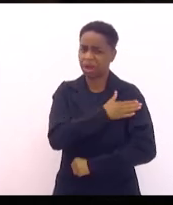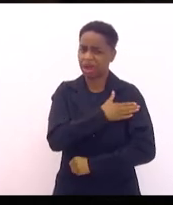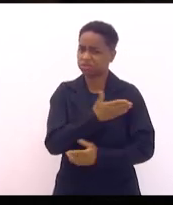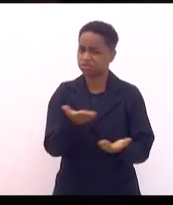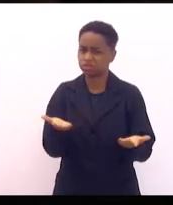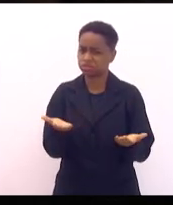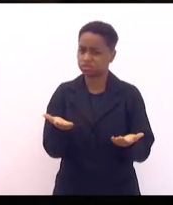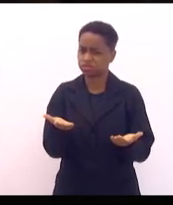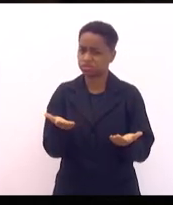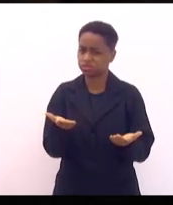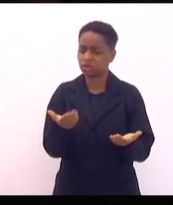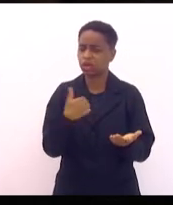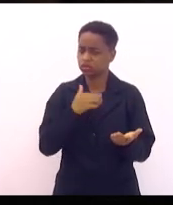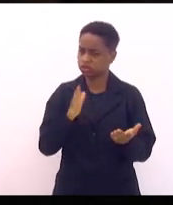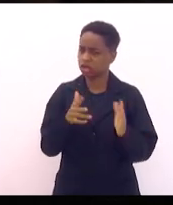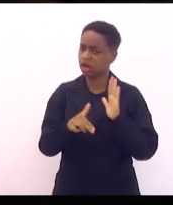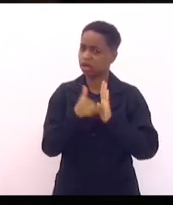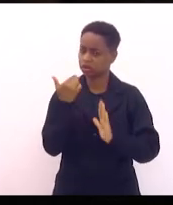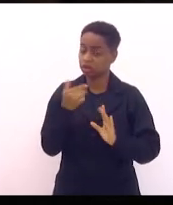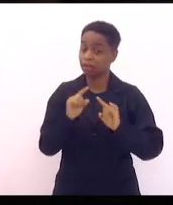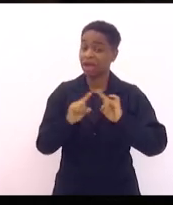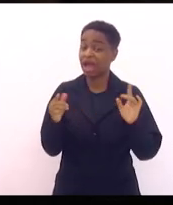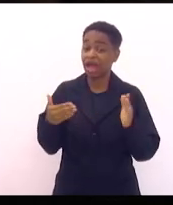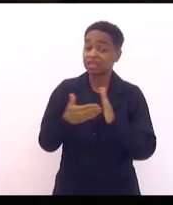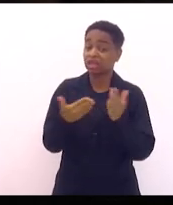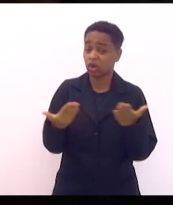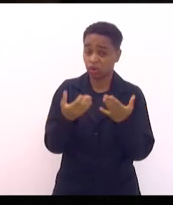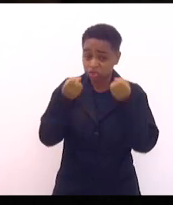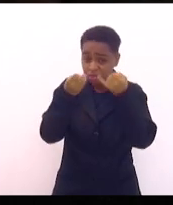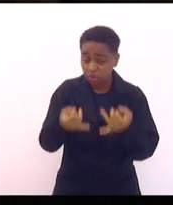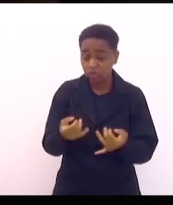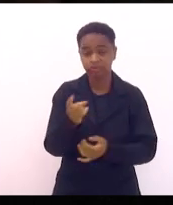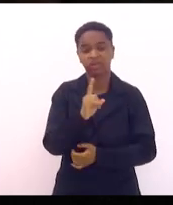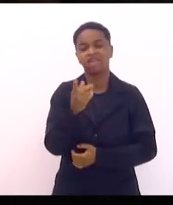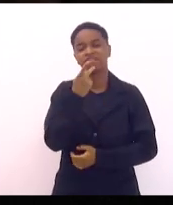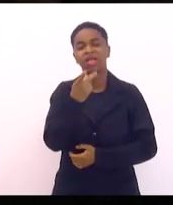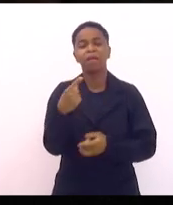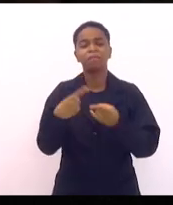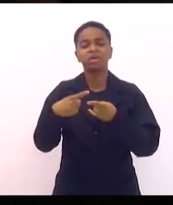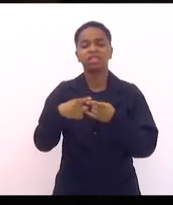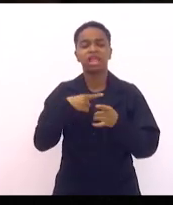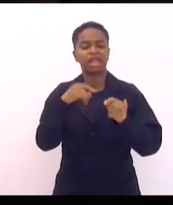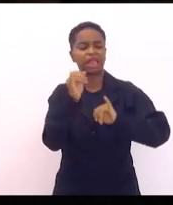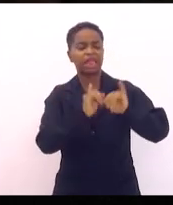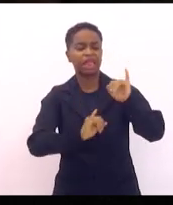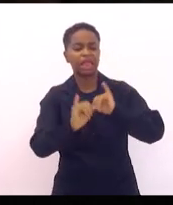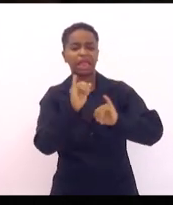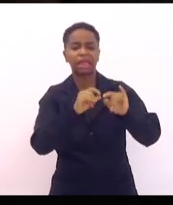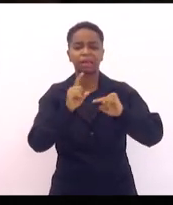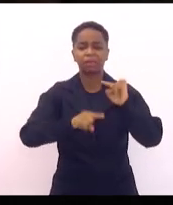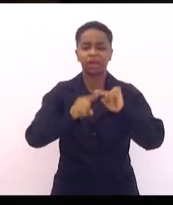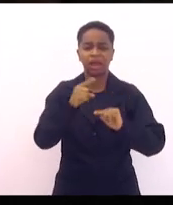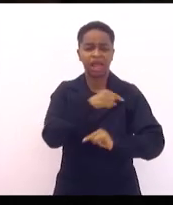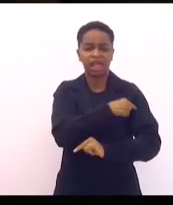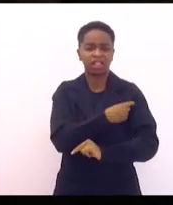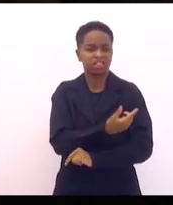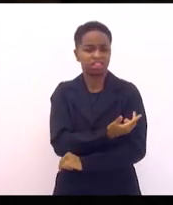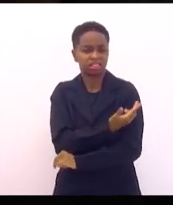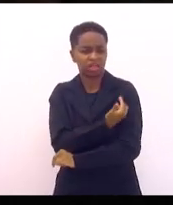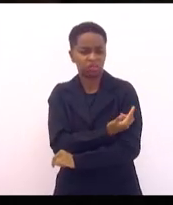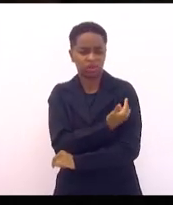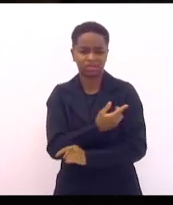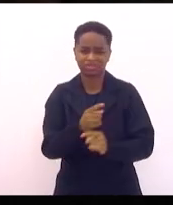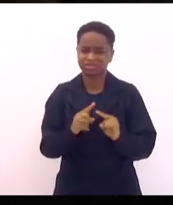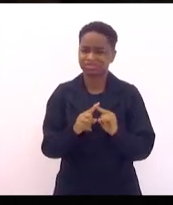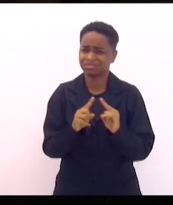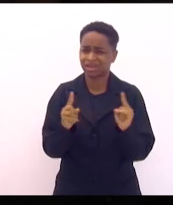e deram uma justificativa até agora, não, é porque houve uma reação química na tatuagem, isso é de